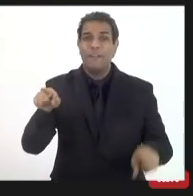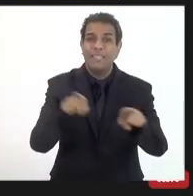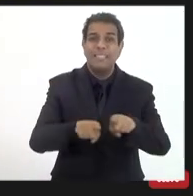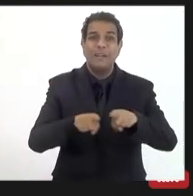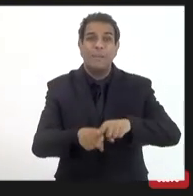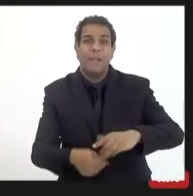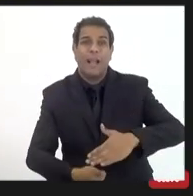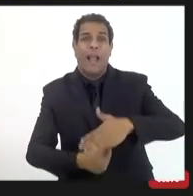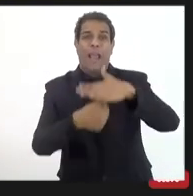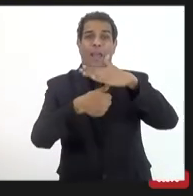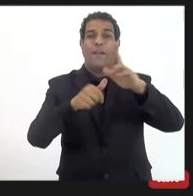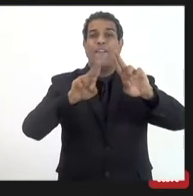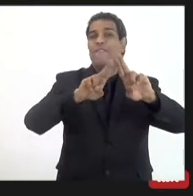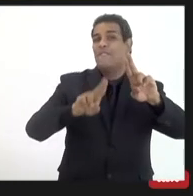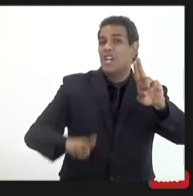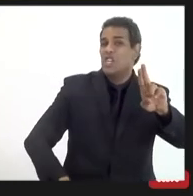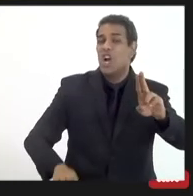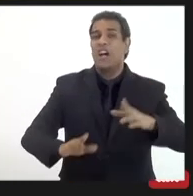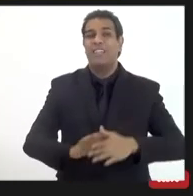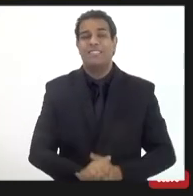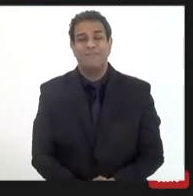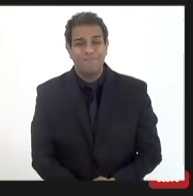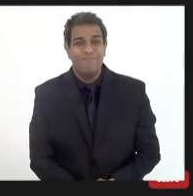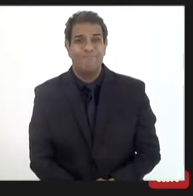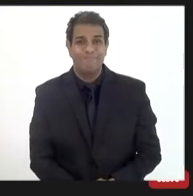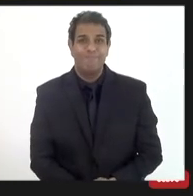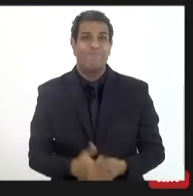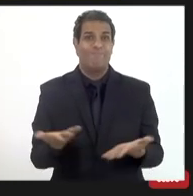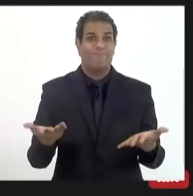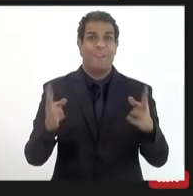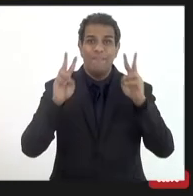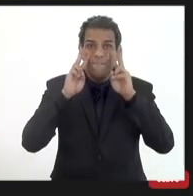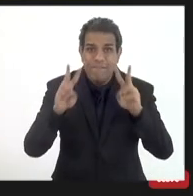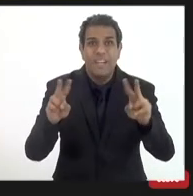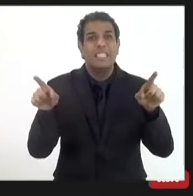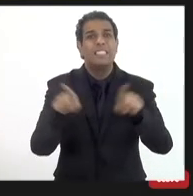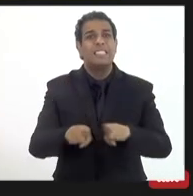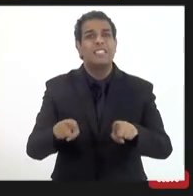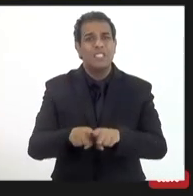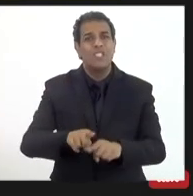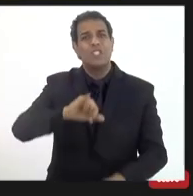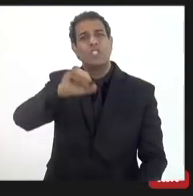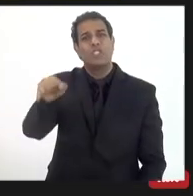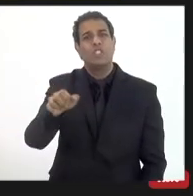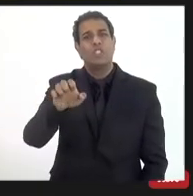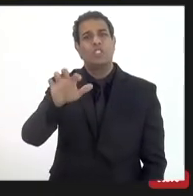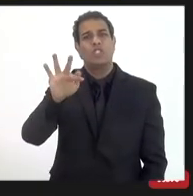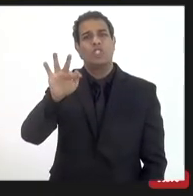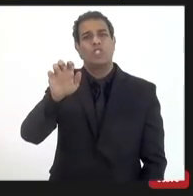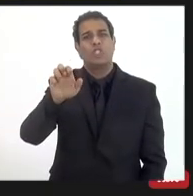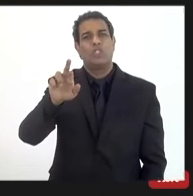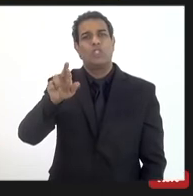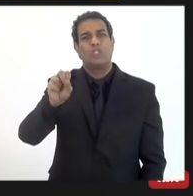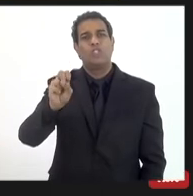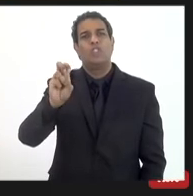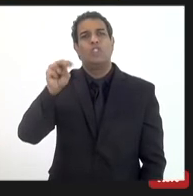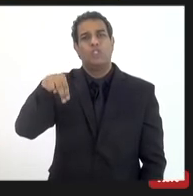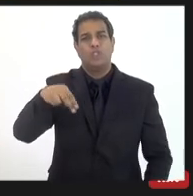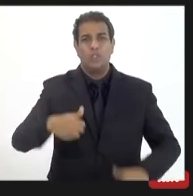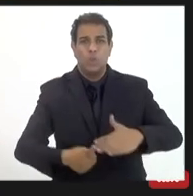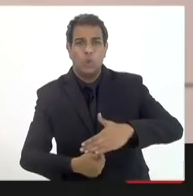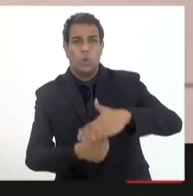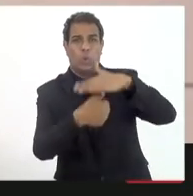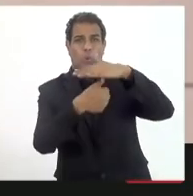UFRJ Denise Pires Carvalho e vejo também o Jefferson aqui presente reitor do